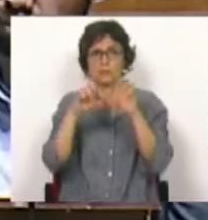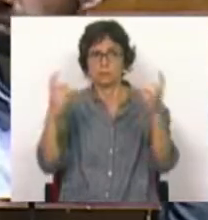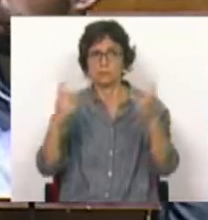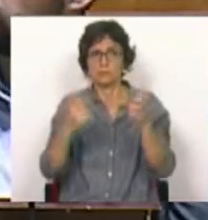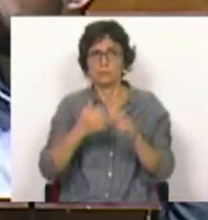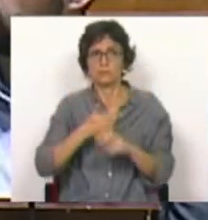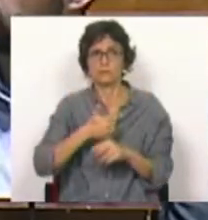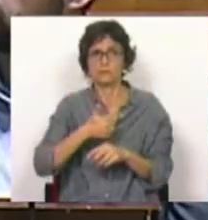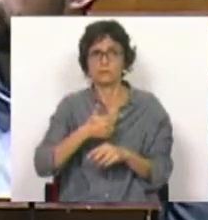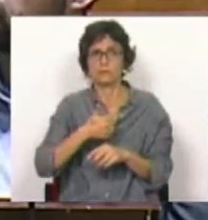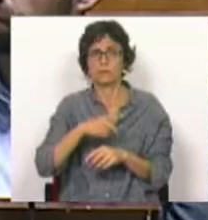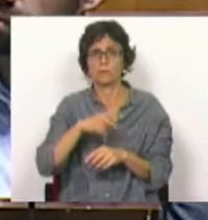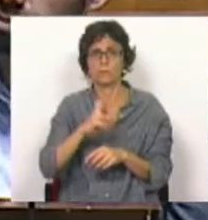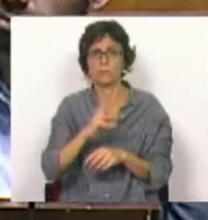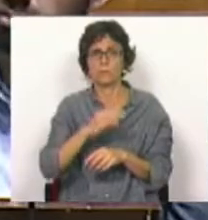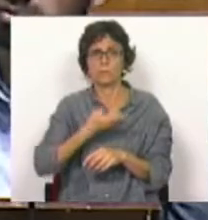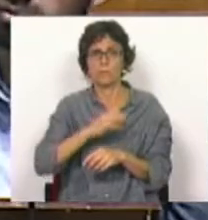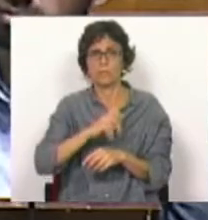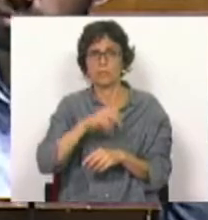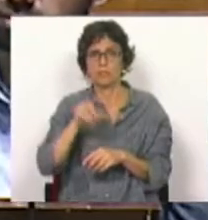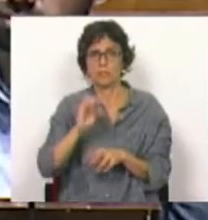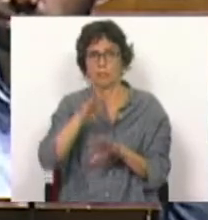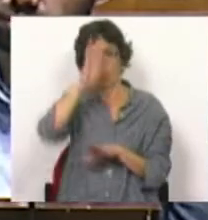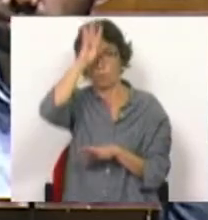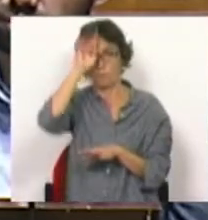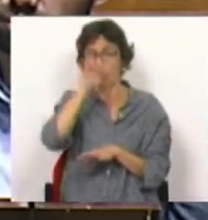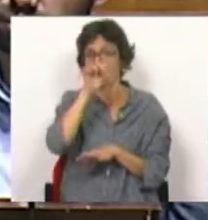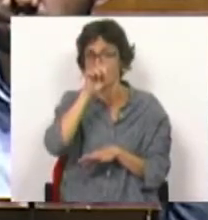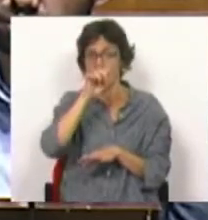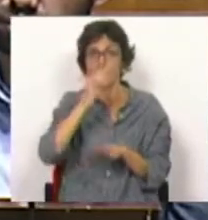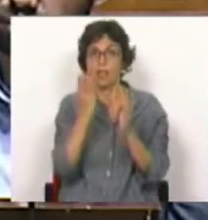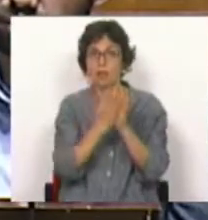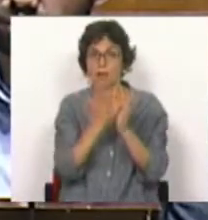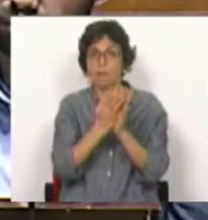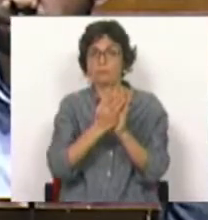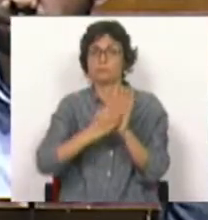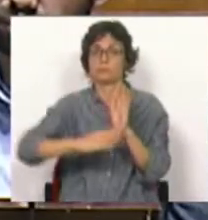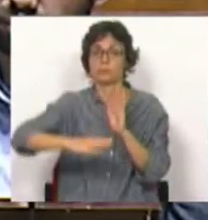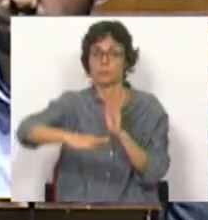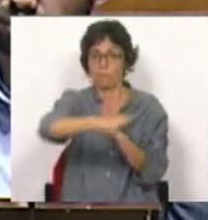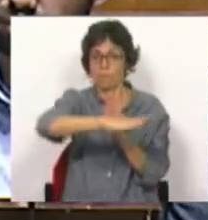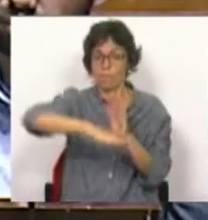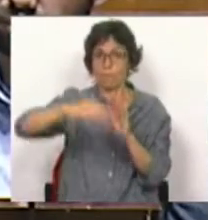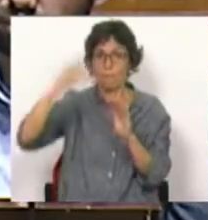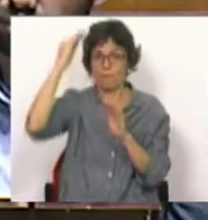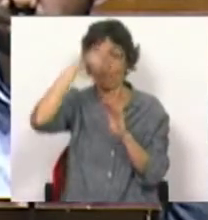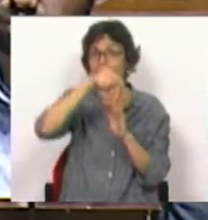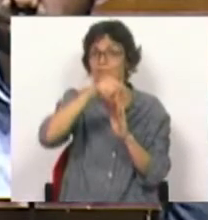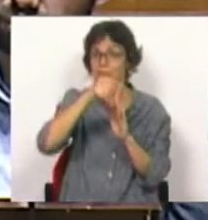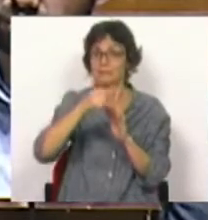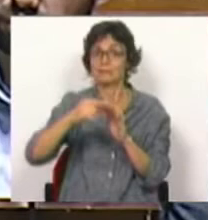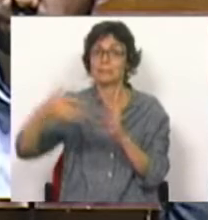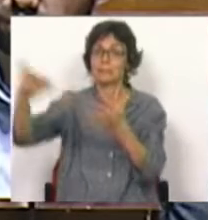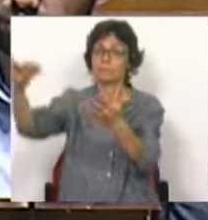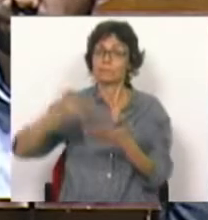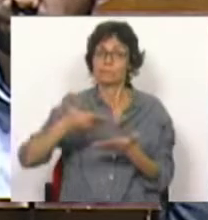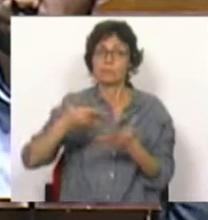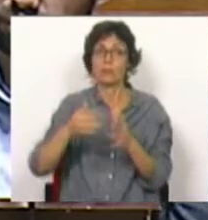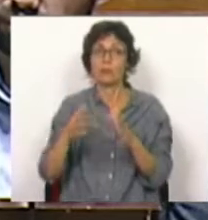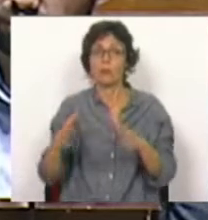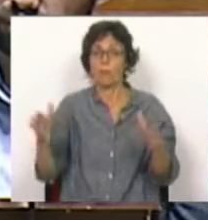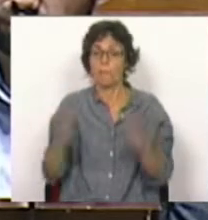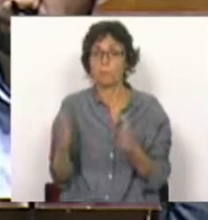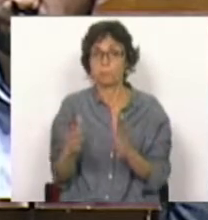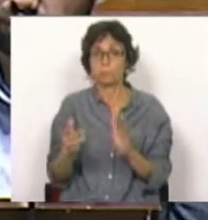em Braga, também considerada uma escola periférica que acolhe minorias étnicas, mas que tem um trabalho muito importante a este nível e que, portanto,